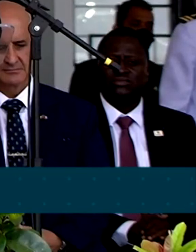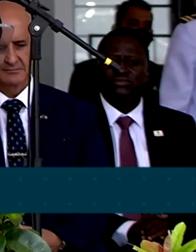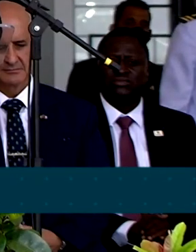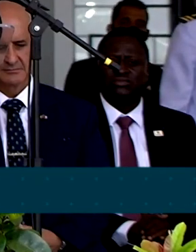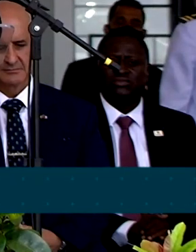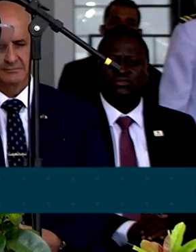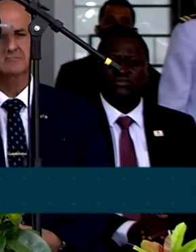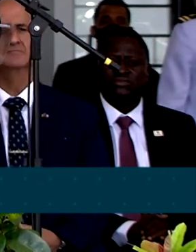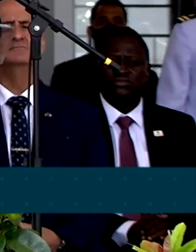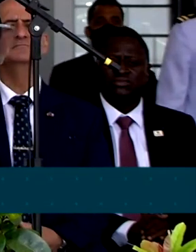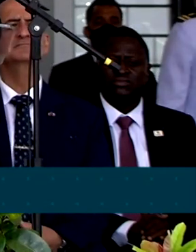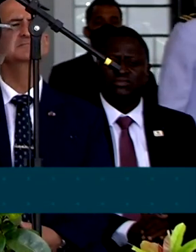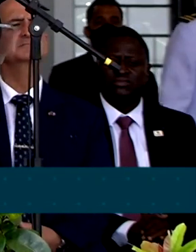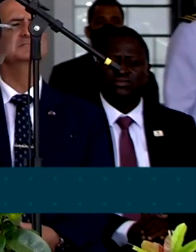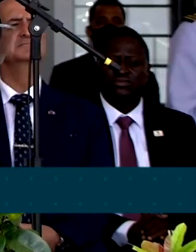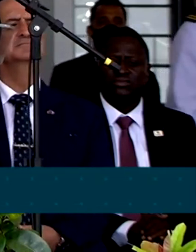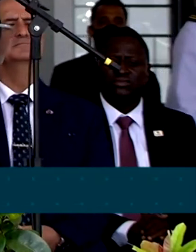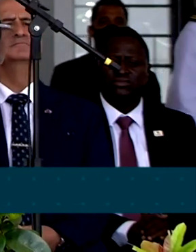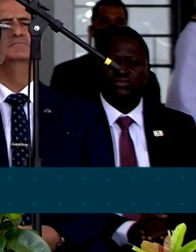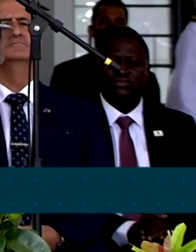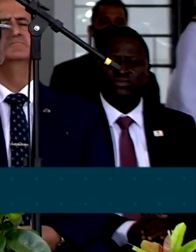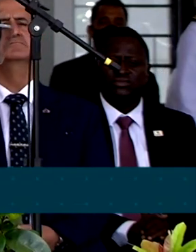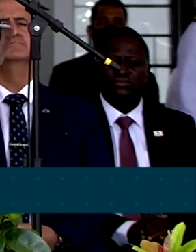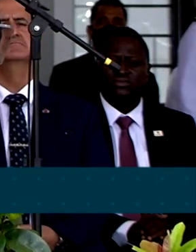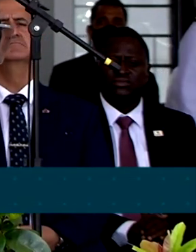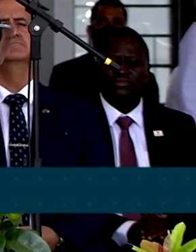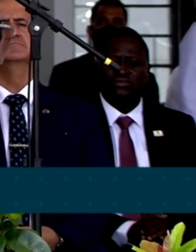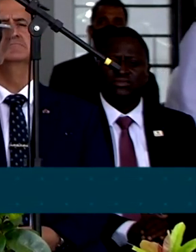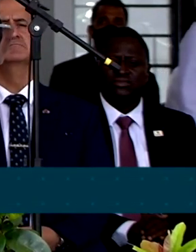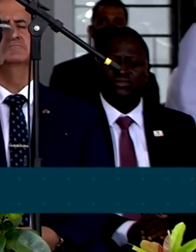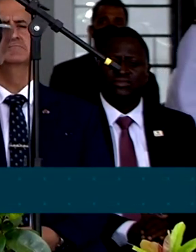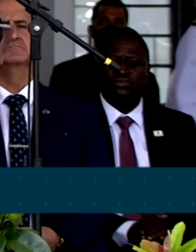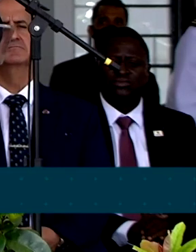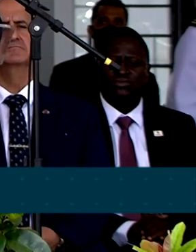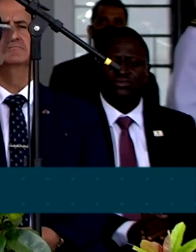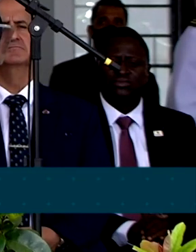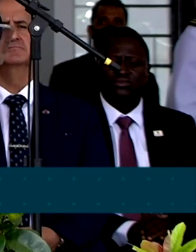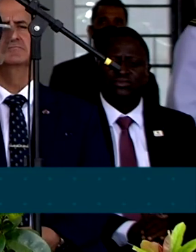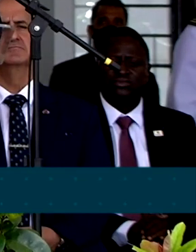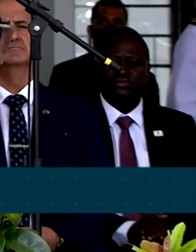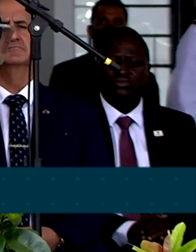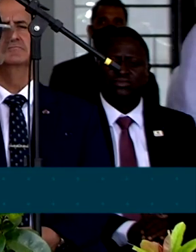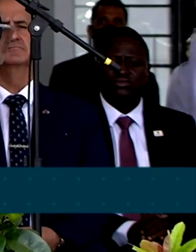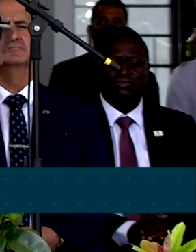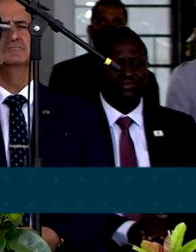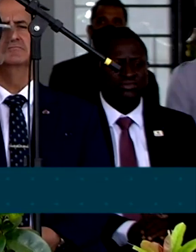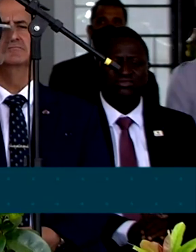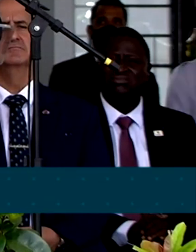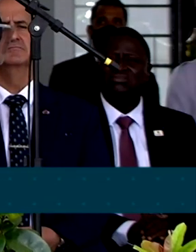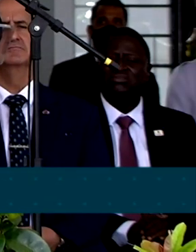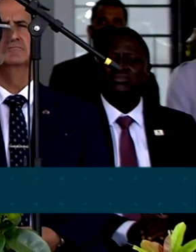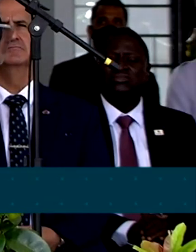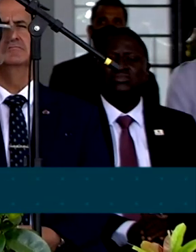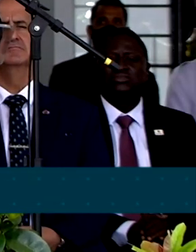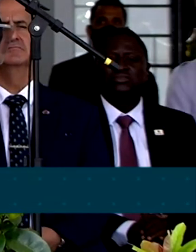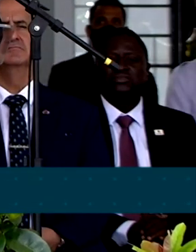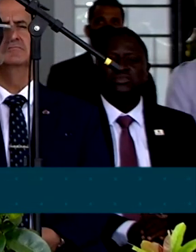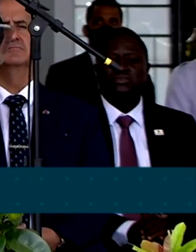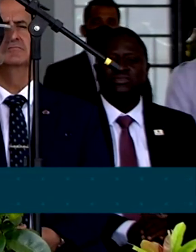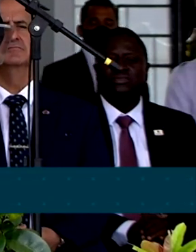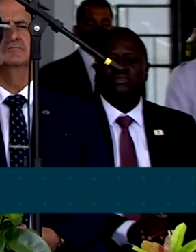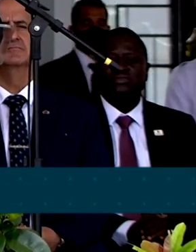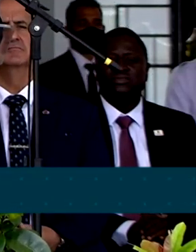lealdade, além da disciplina e da hierarquia, que são bases da nossa vida na